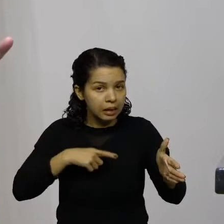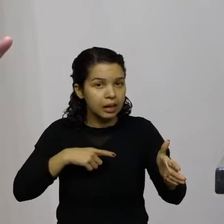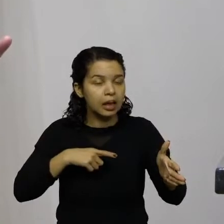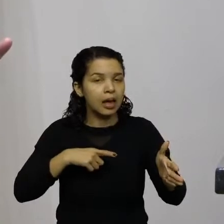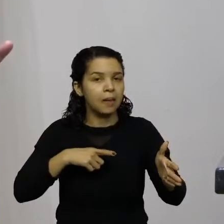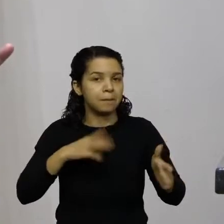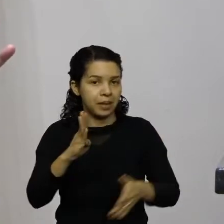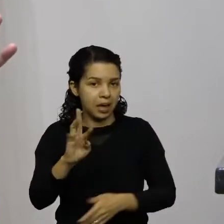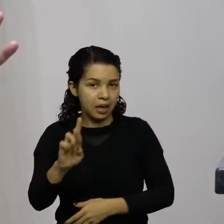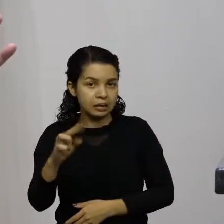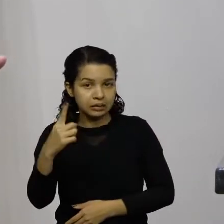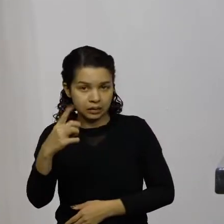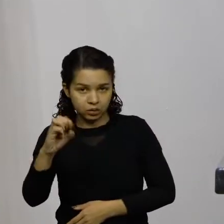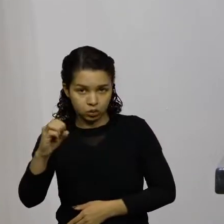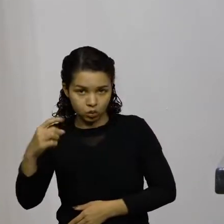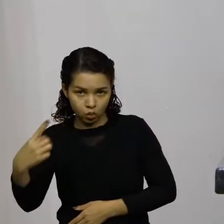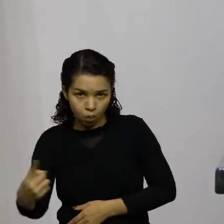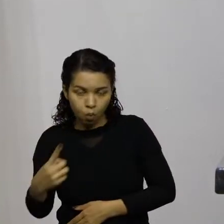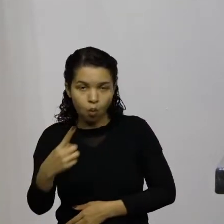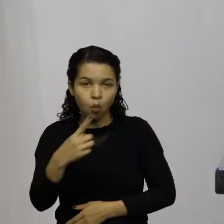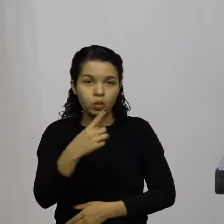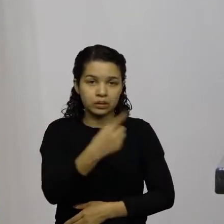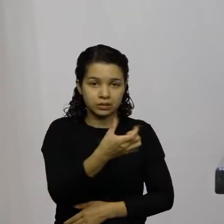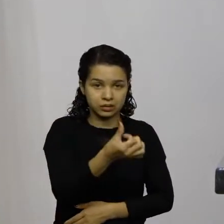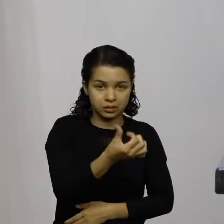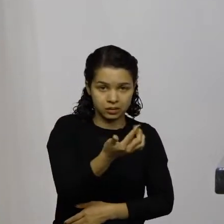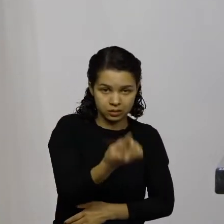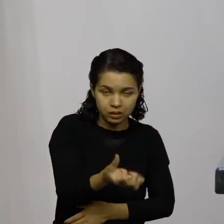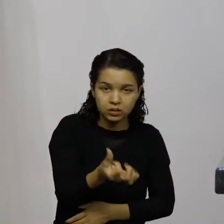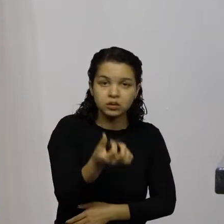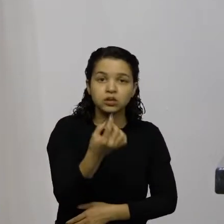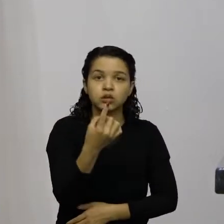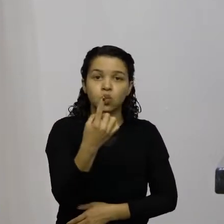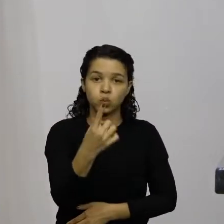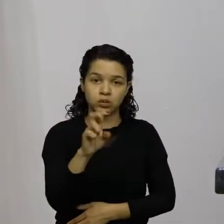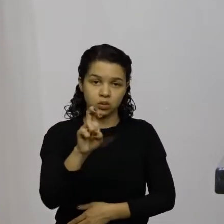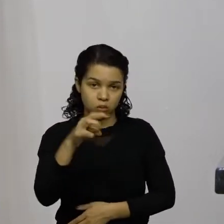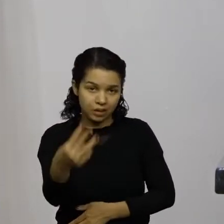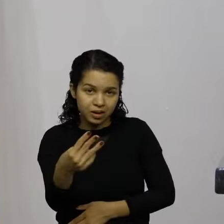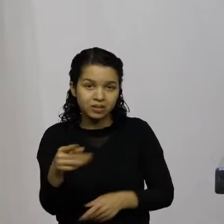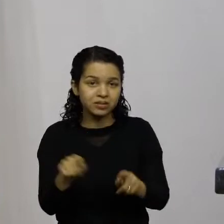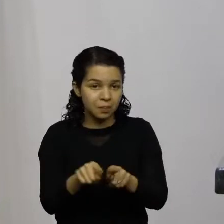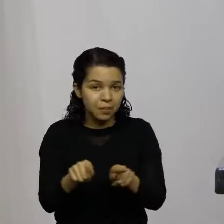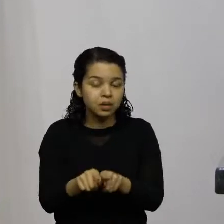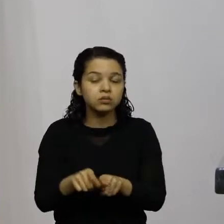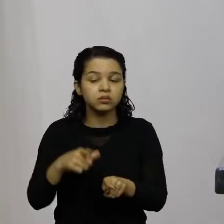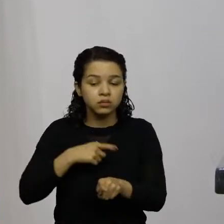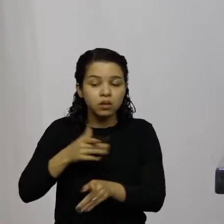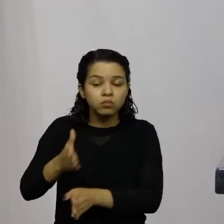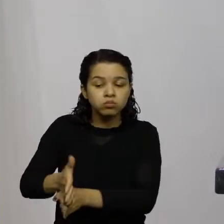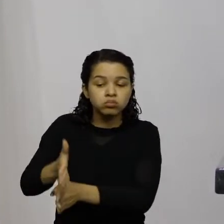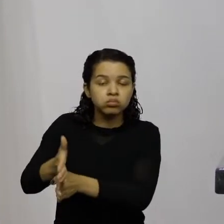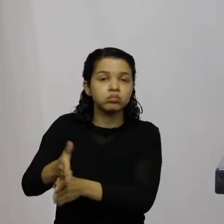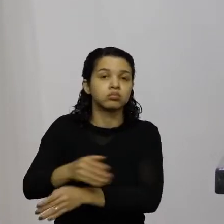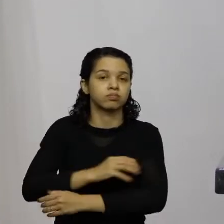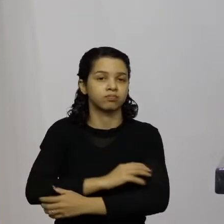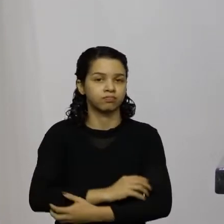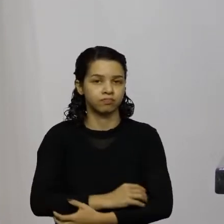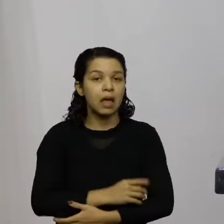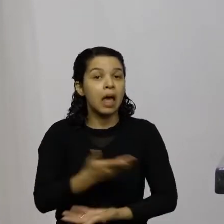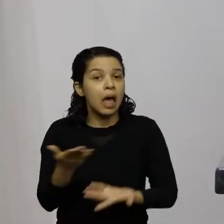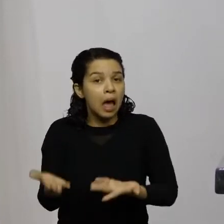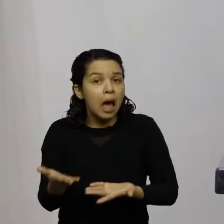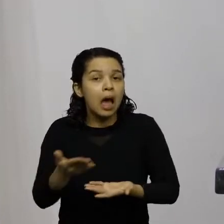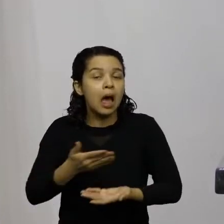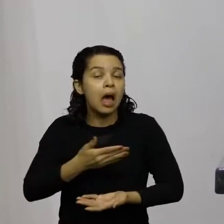116 e na 153 e os caminhoneiros que além de sair do frete e não